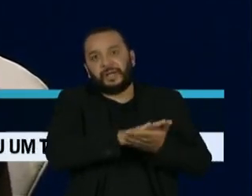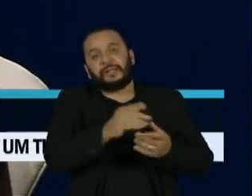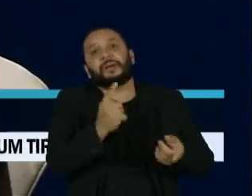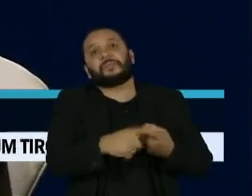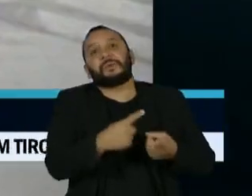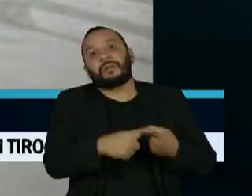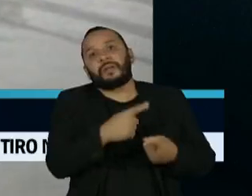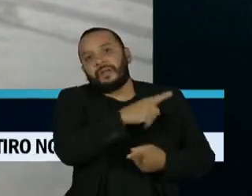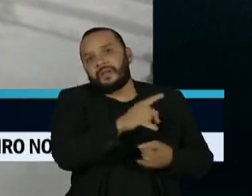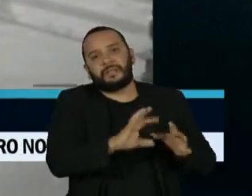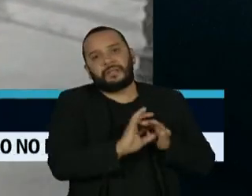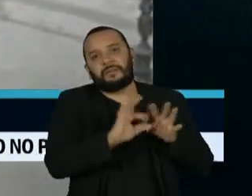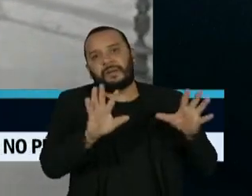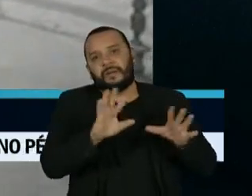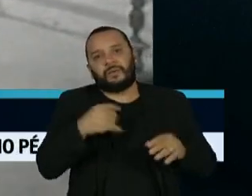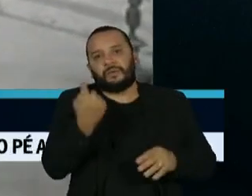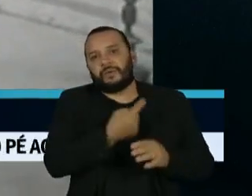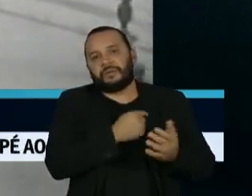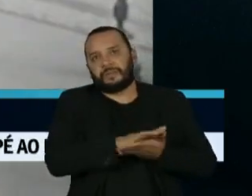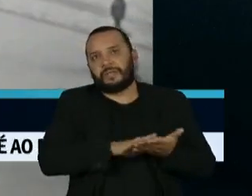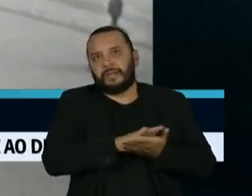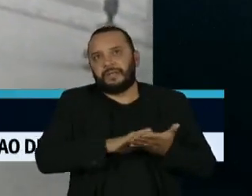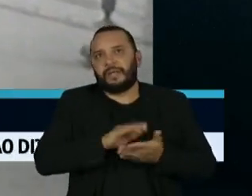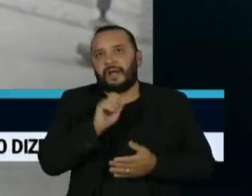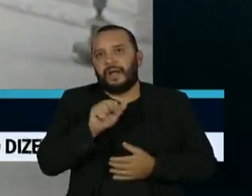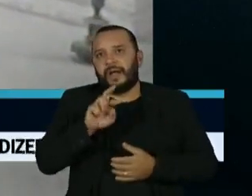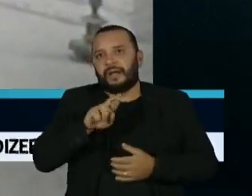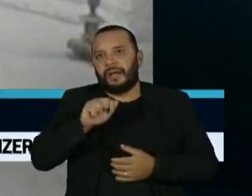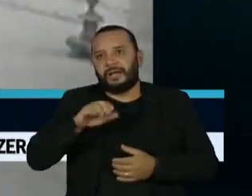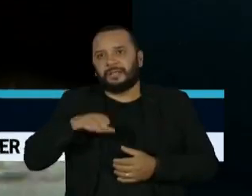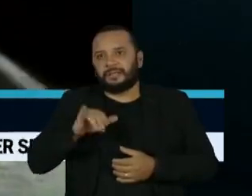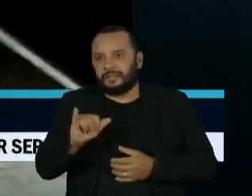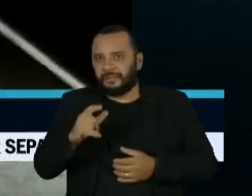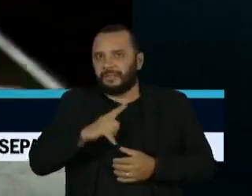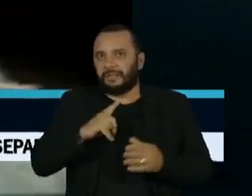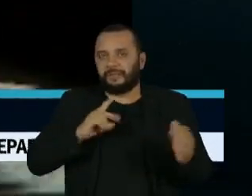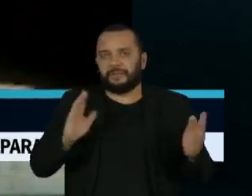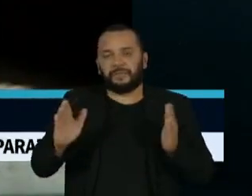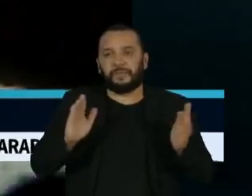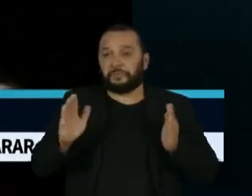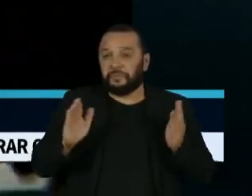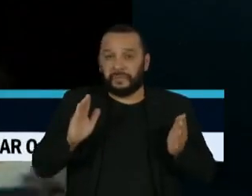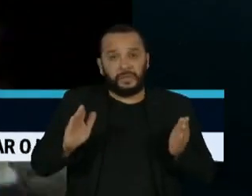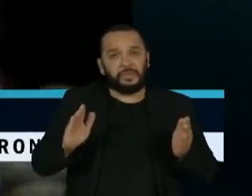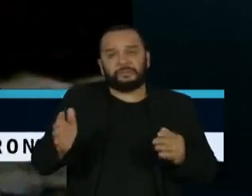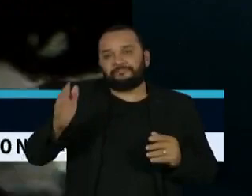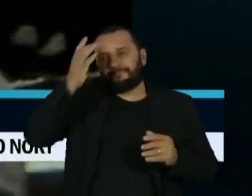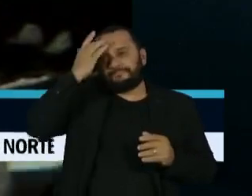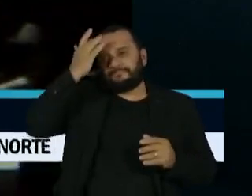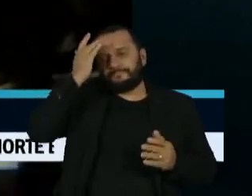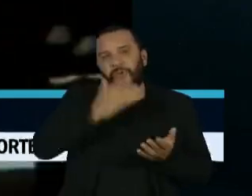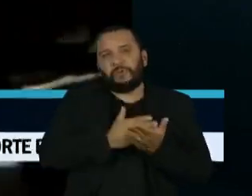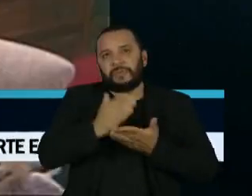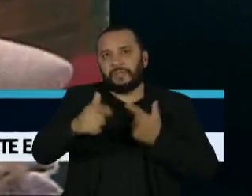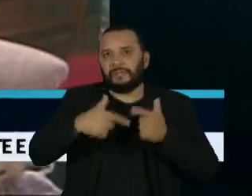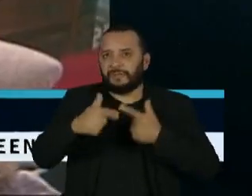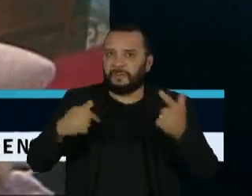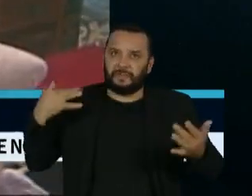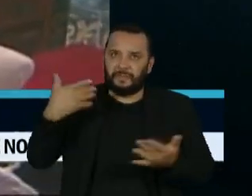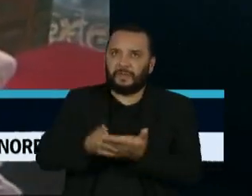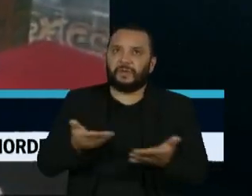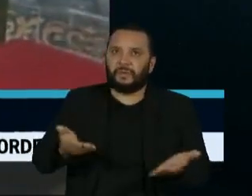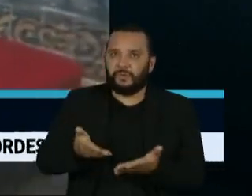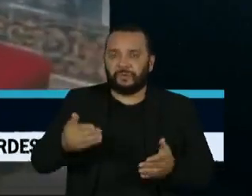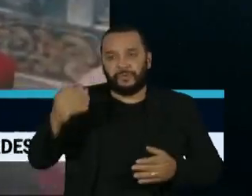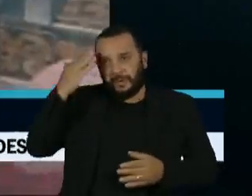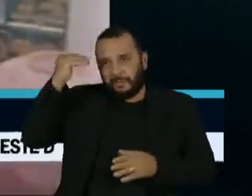para estrear os pedaços. Aracy Balabanian viveu momentos marcantes desde o início da televisão. Os seus maiores sucessos foram na